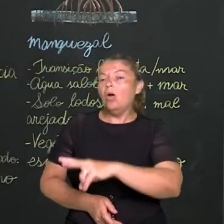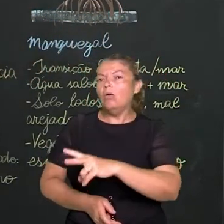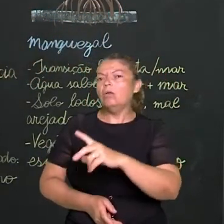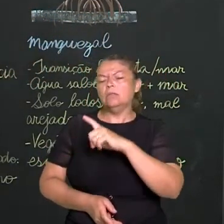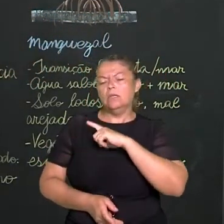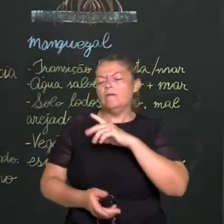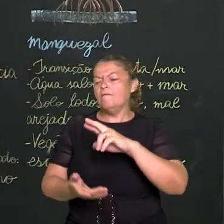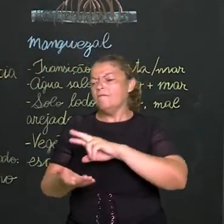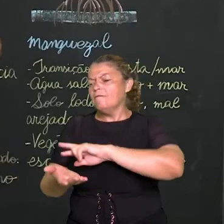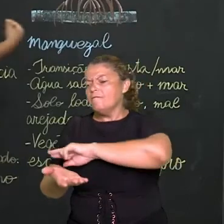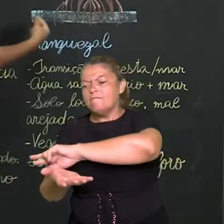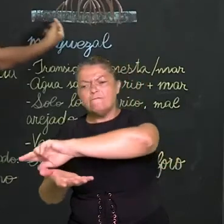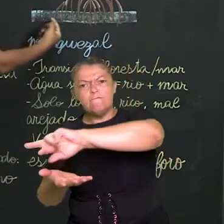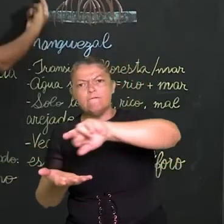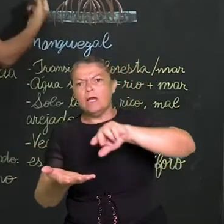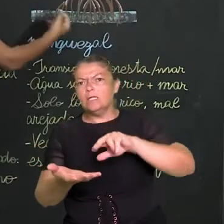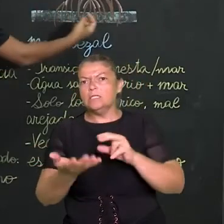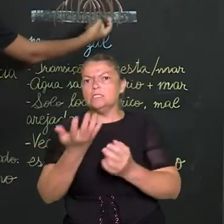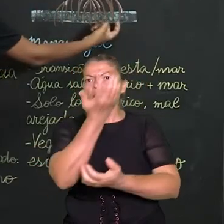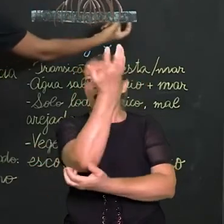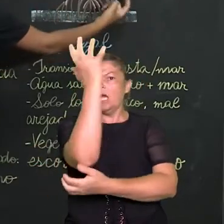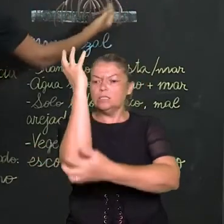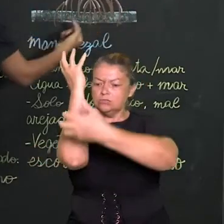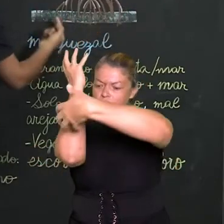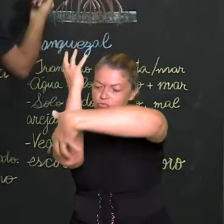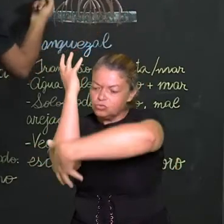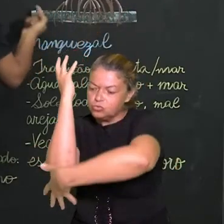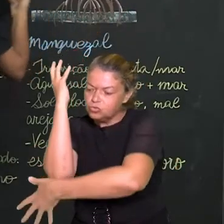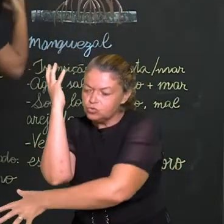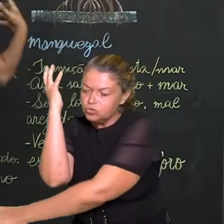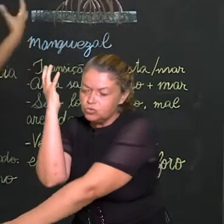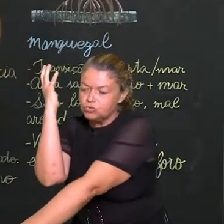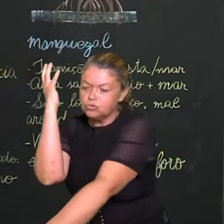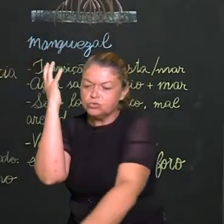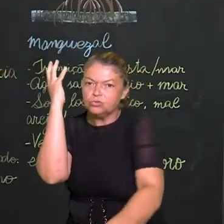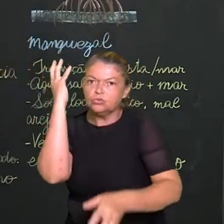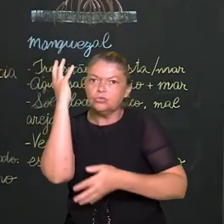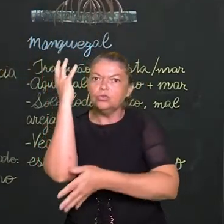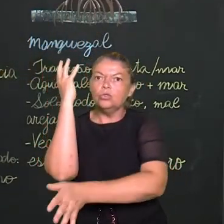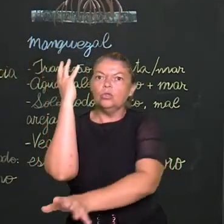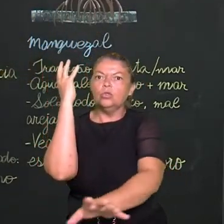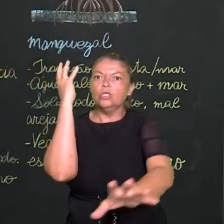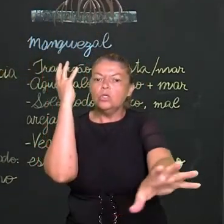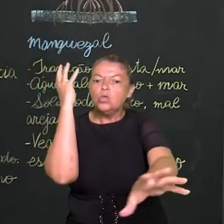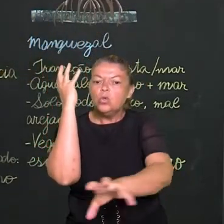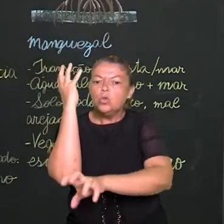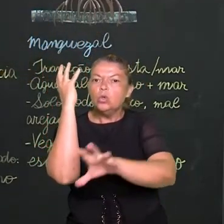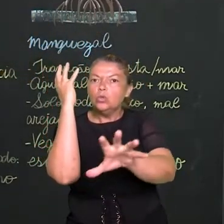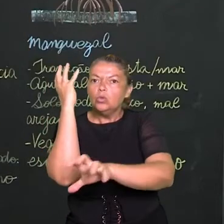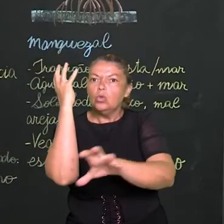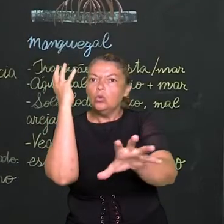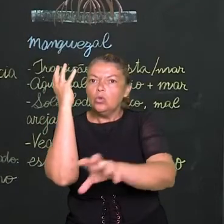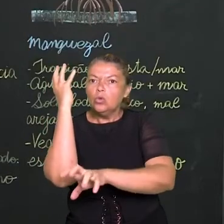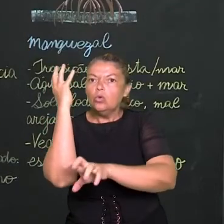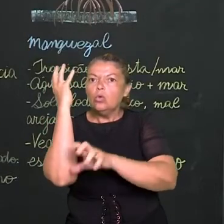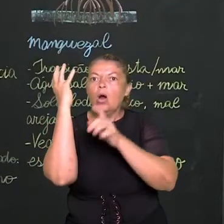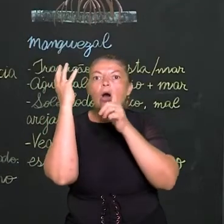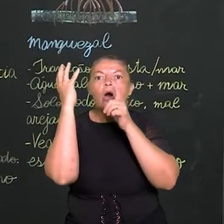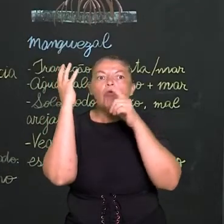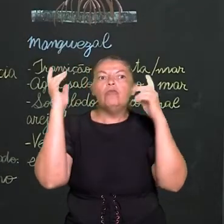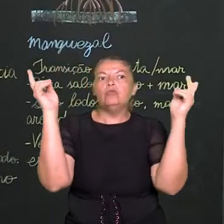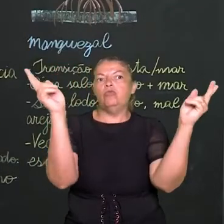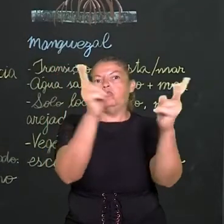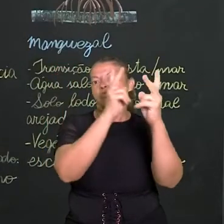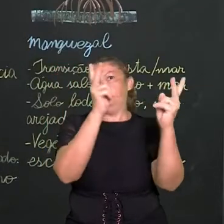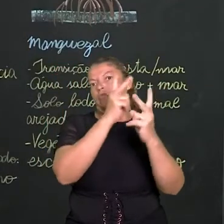manguezal e tem várias pontas. São essas raízes saindo justamente para obter, para captar o oxigênio. Já